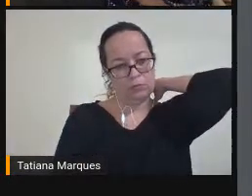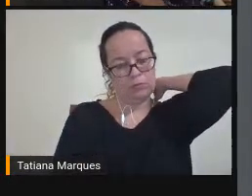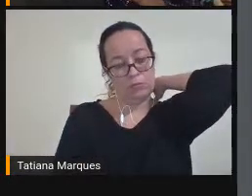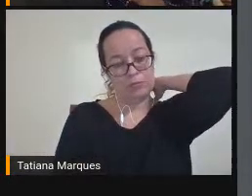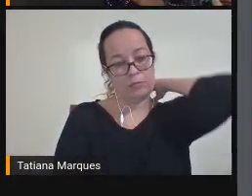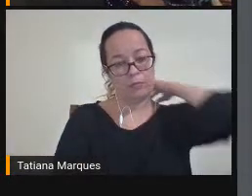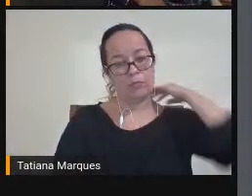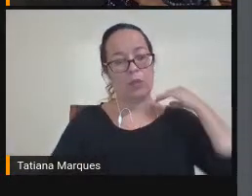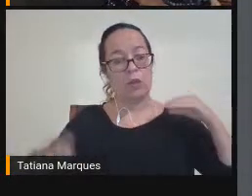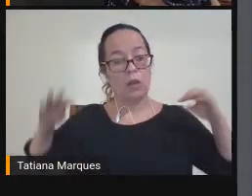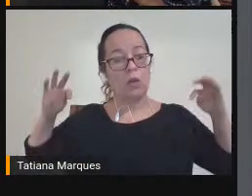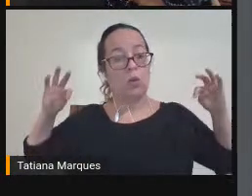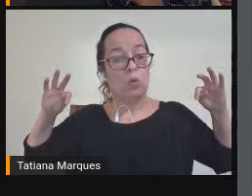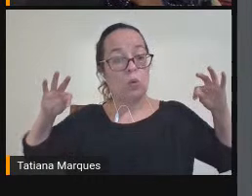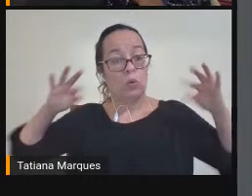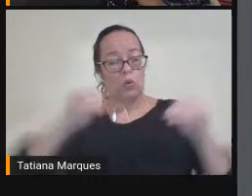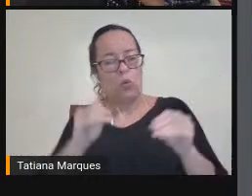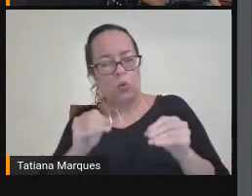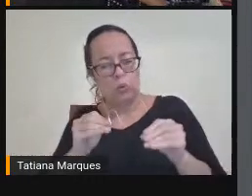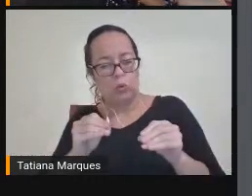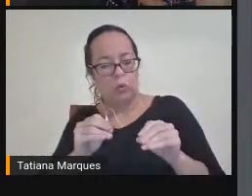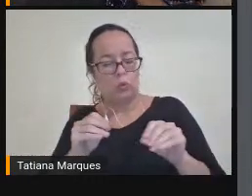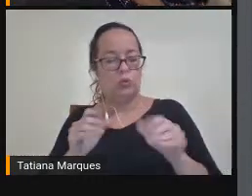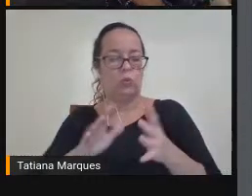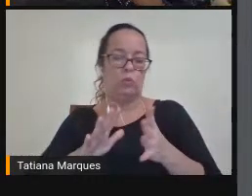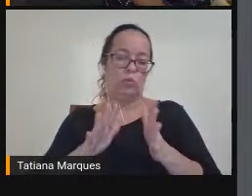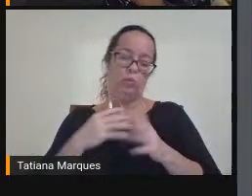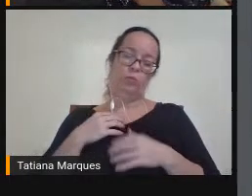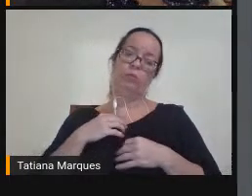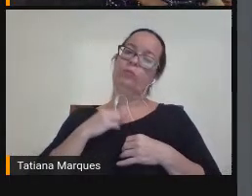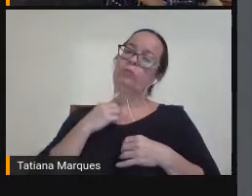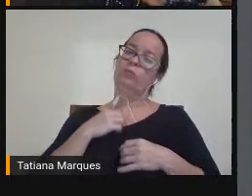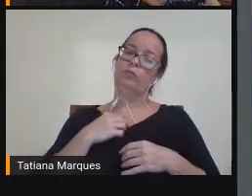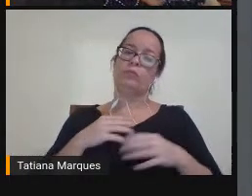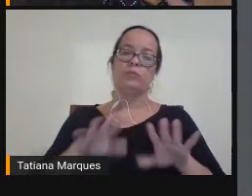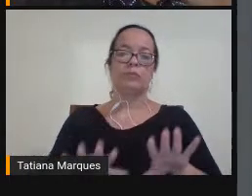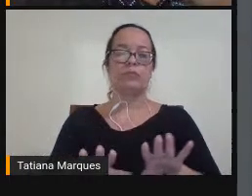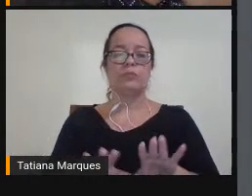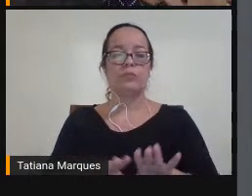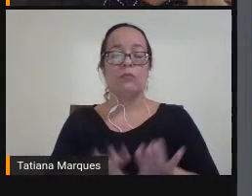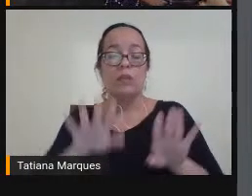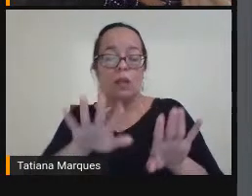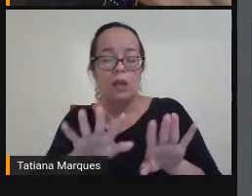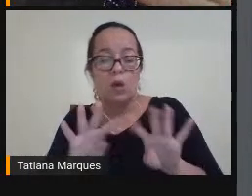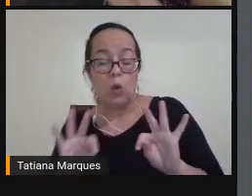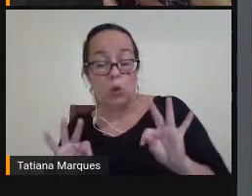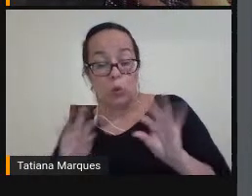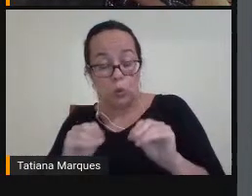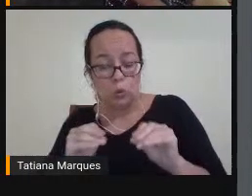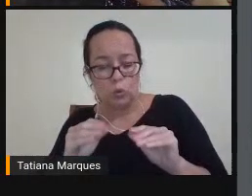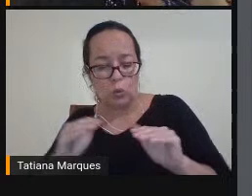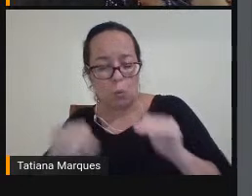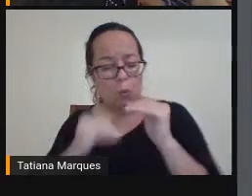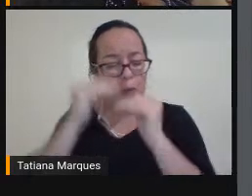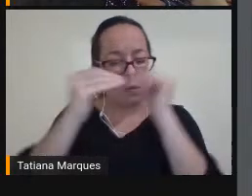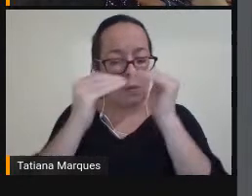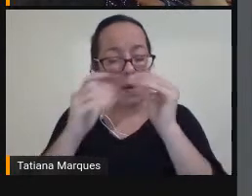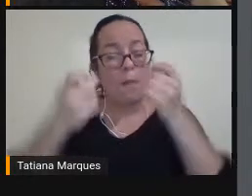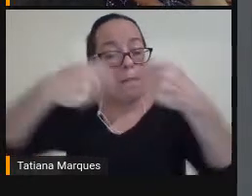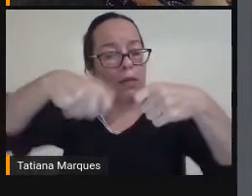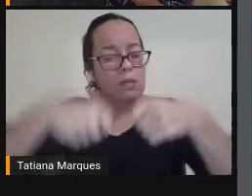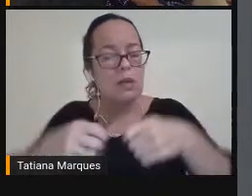Processo De implementação Ele Precisa Passar Por Algumas Etapas